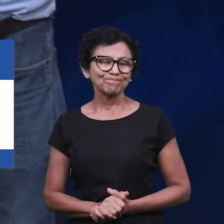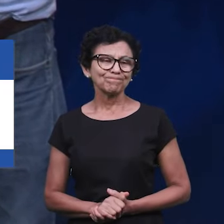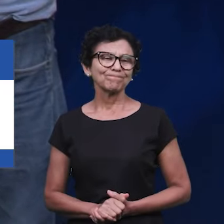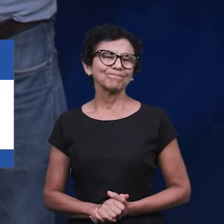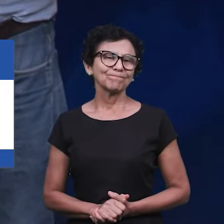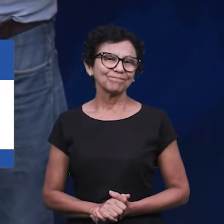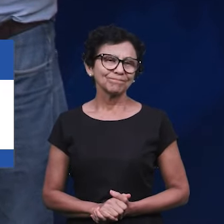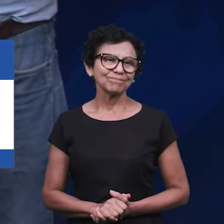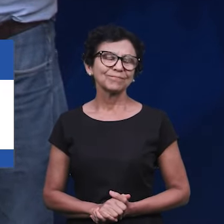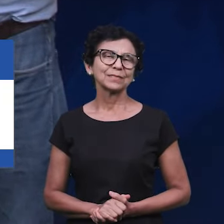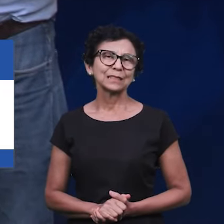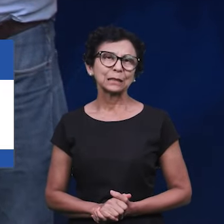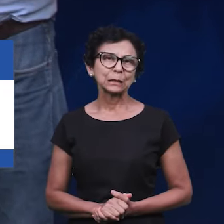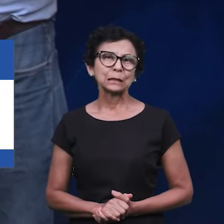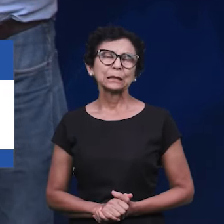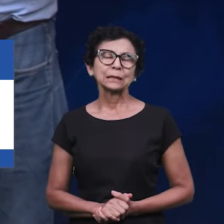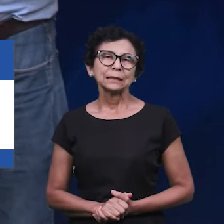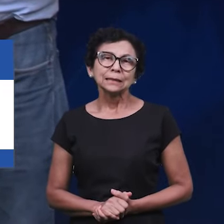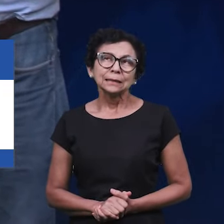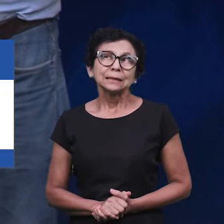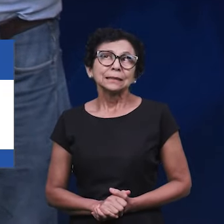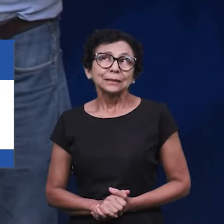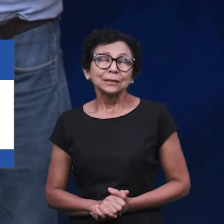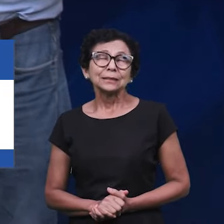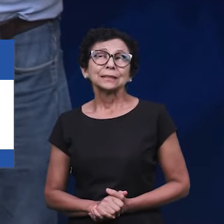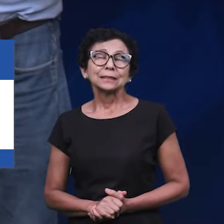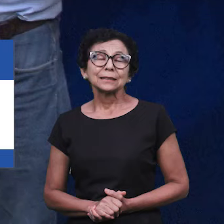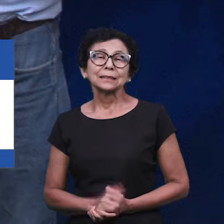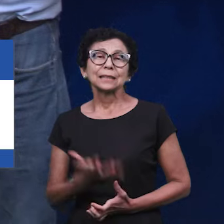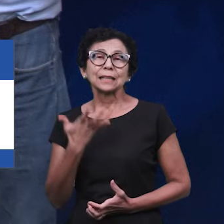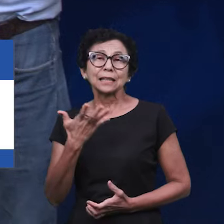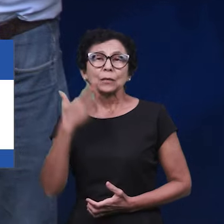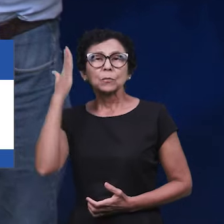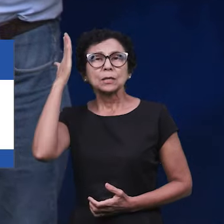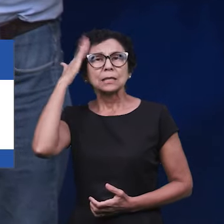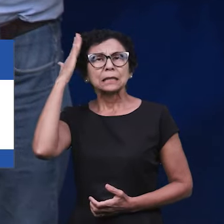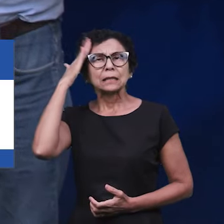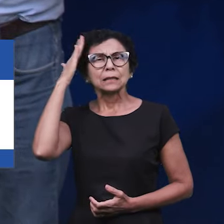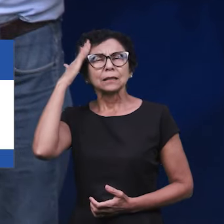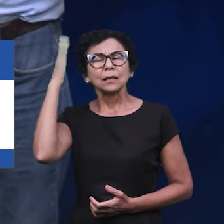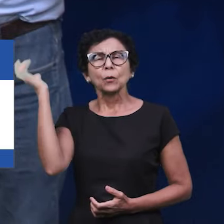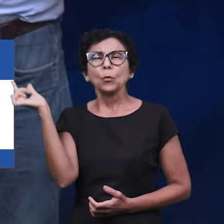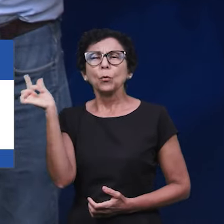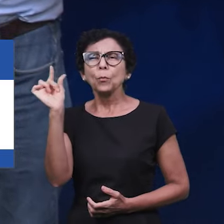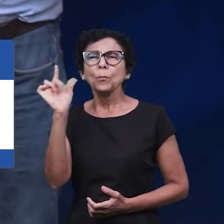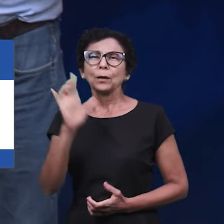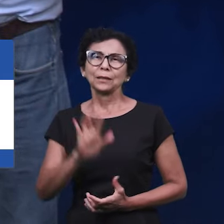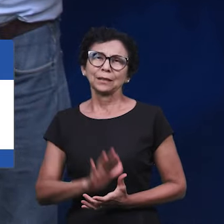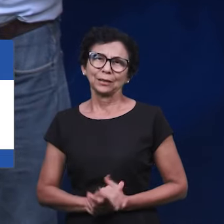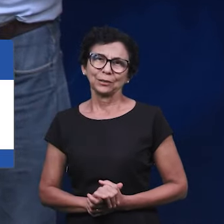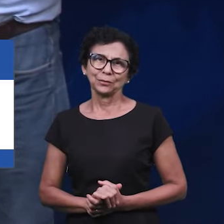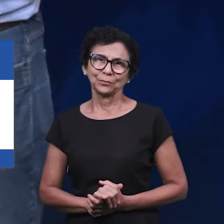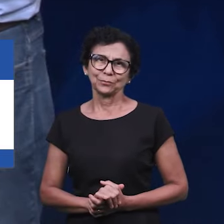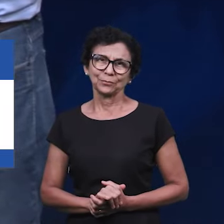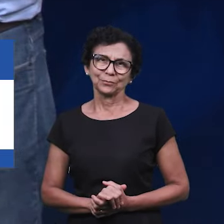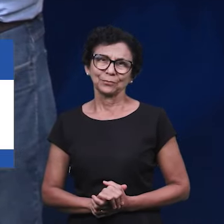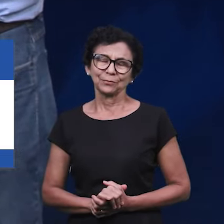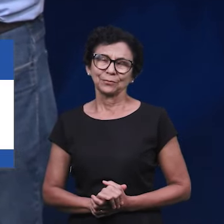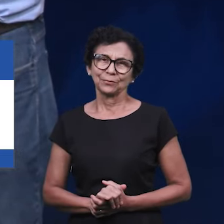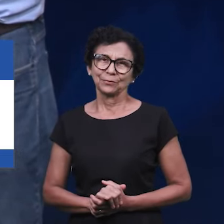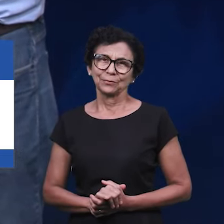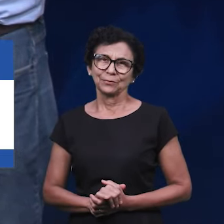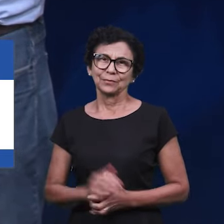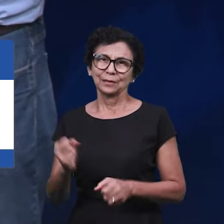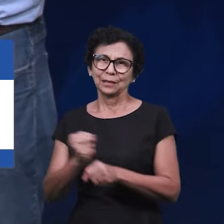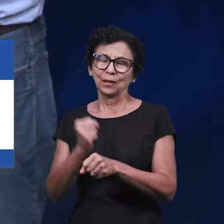alcançaram. Mas queremos alcançar quem sabe um pouquinho um pouco daquilo que vocês já alcançaram. de todas